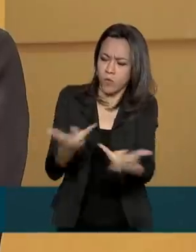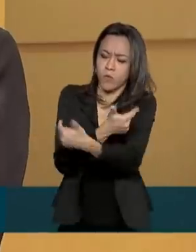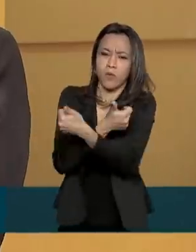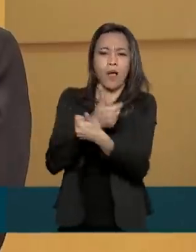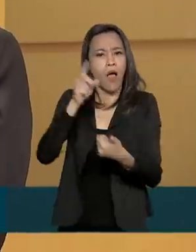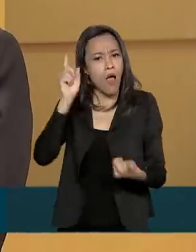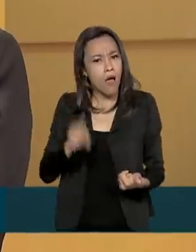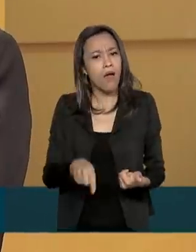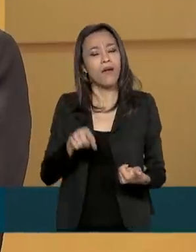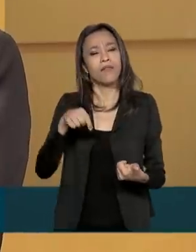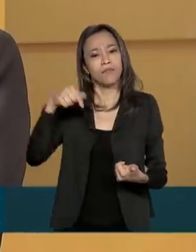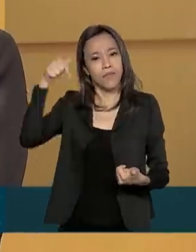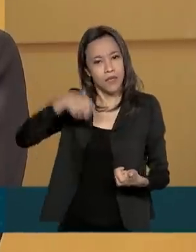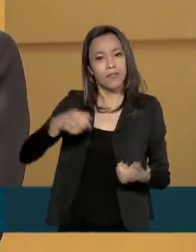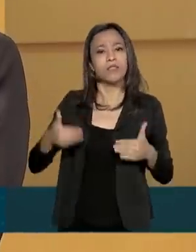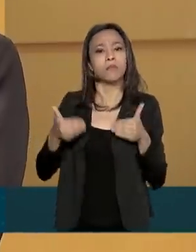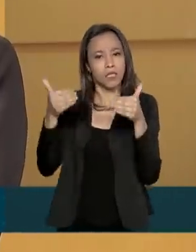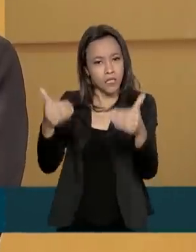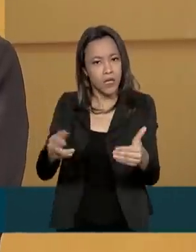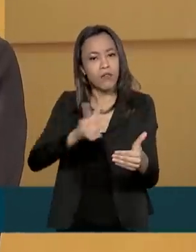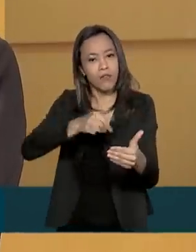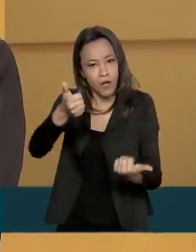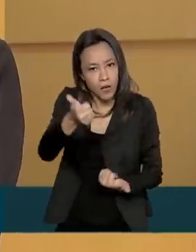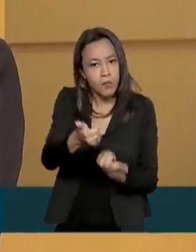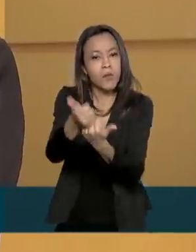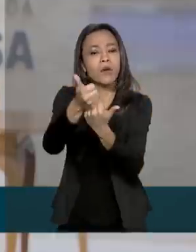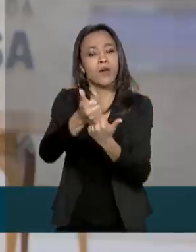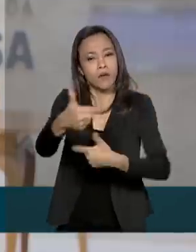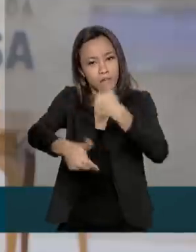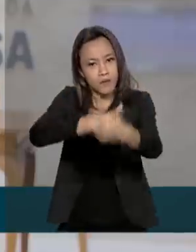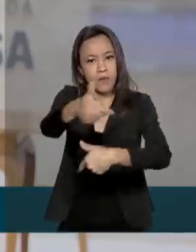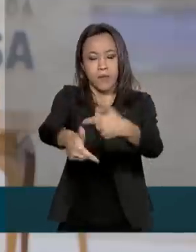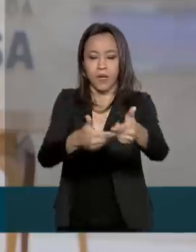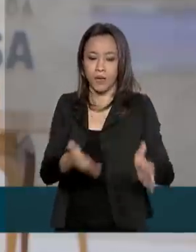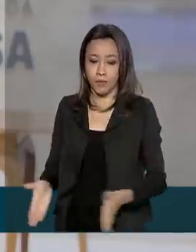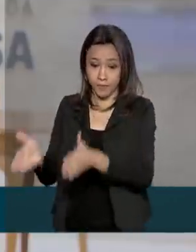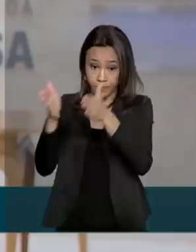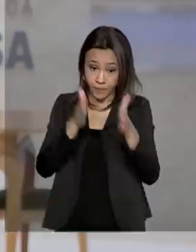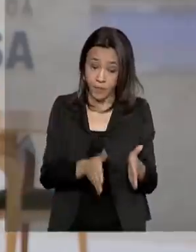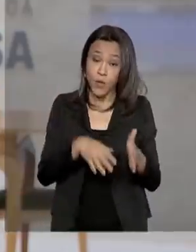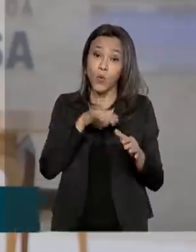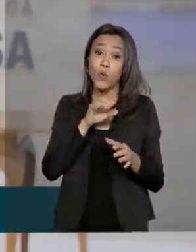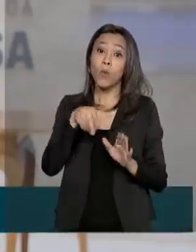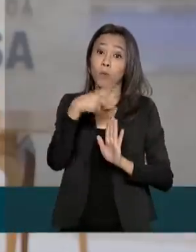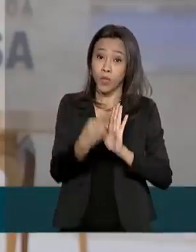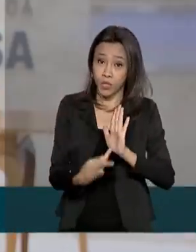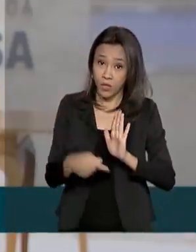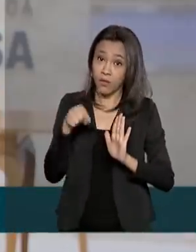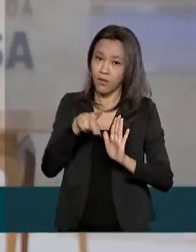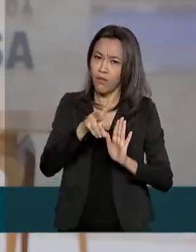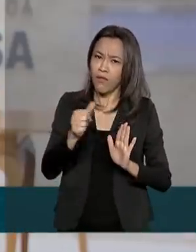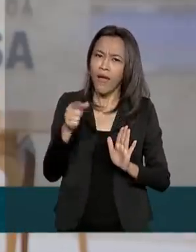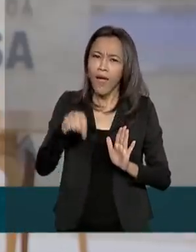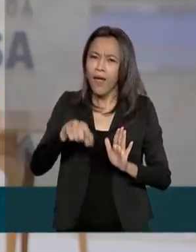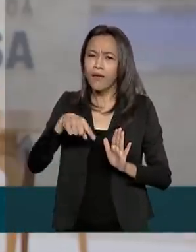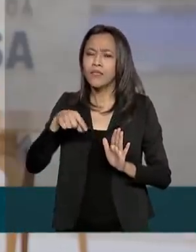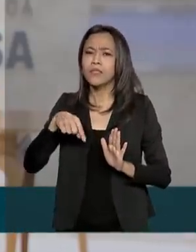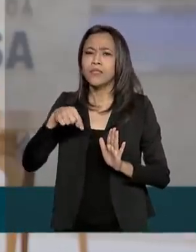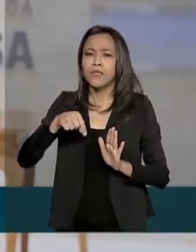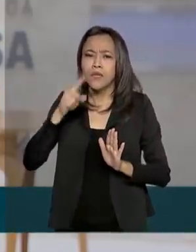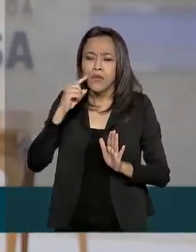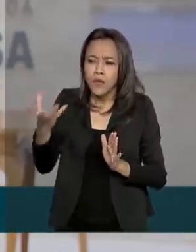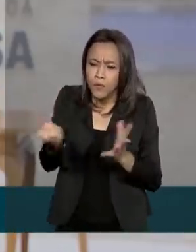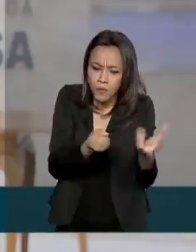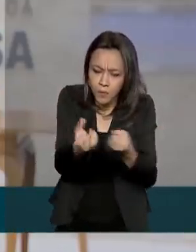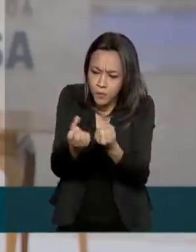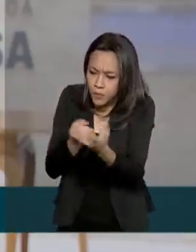é uma das coisas que esse ministério pode e vai trabalhar em conjunto. O Inova HFA vai funcionar como incubadora de projetos e